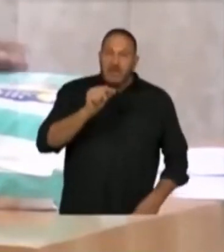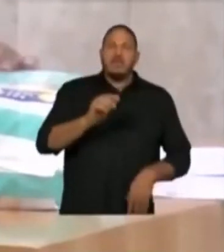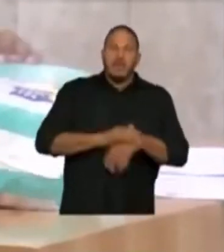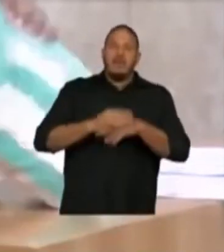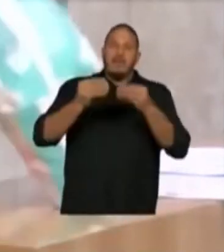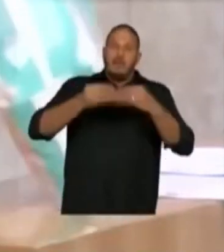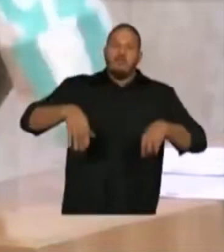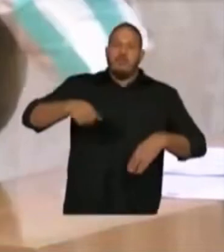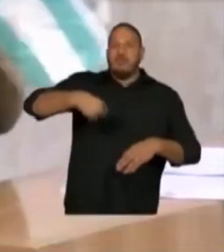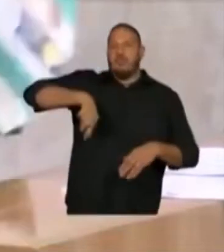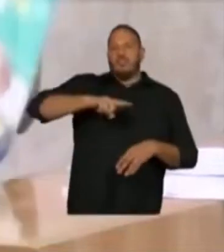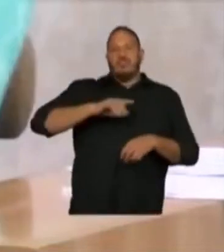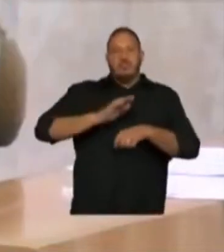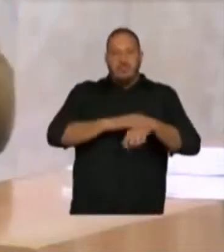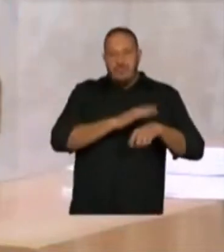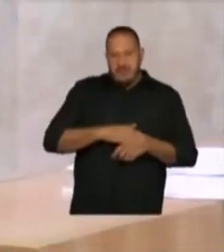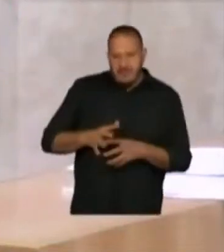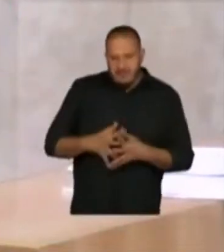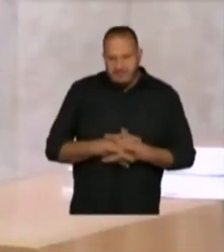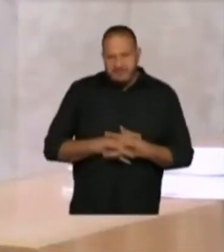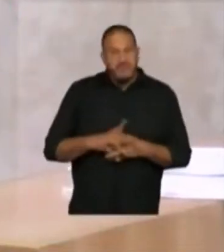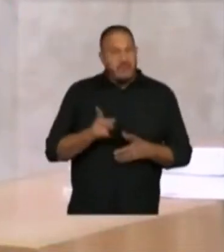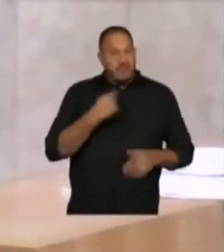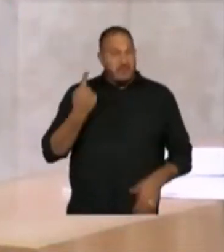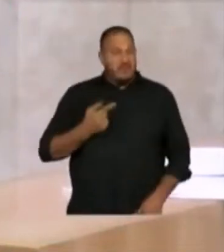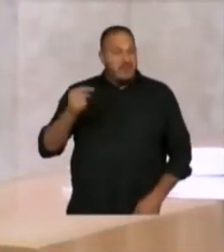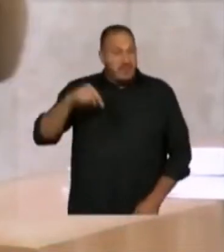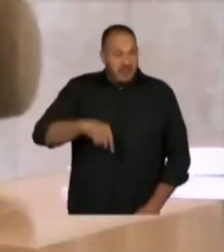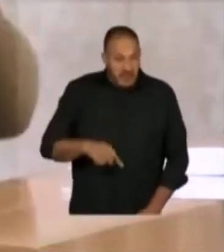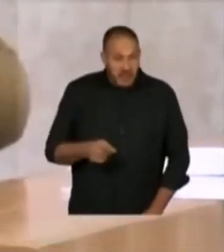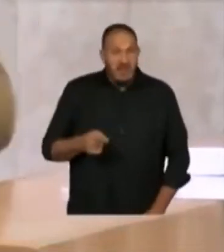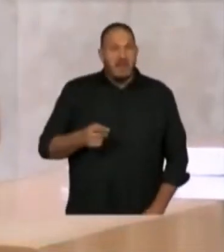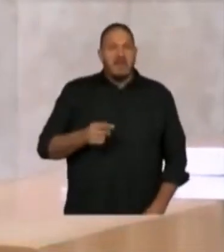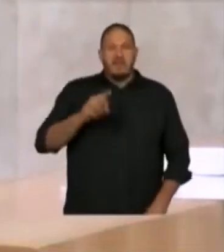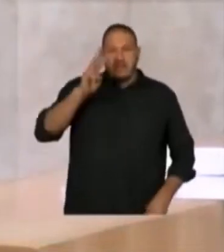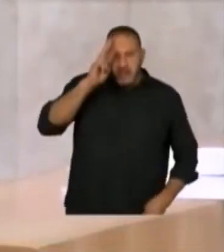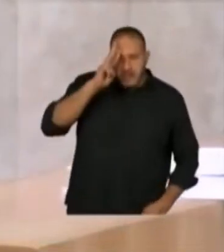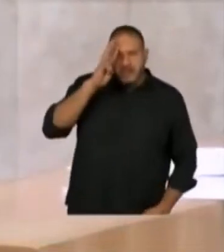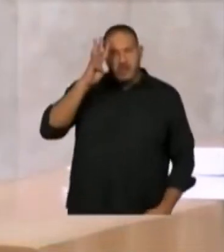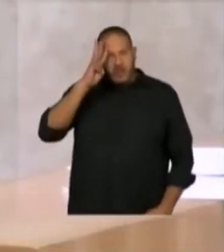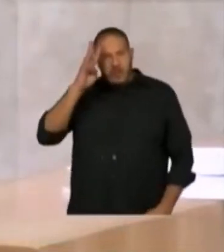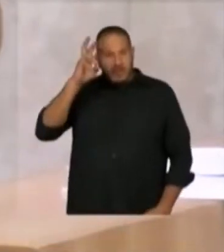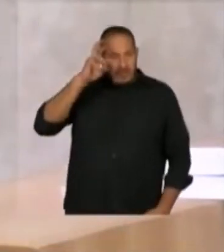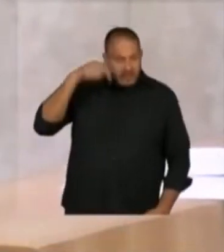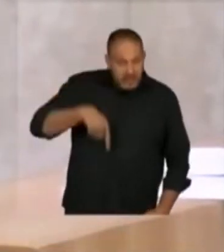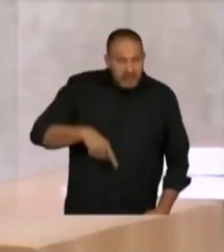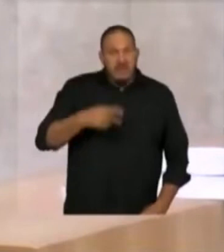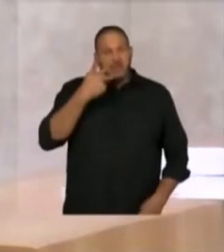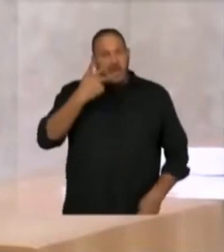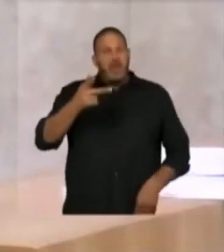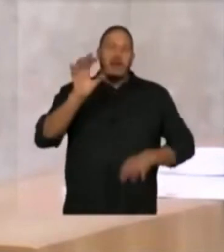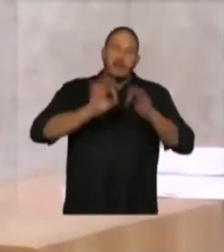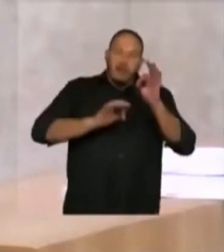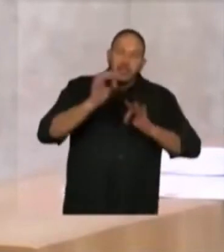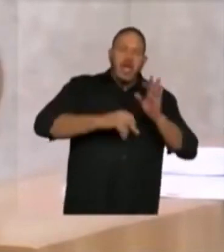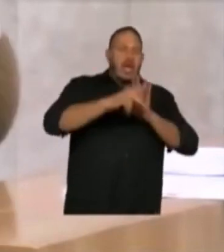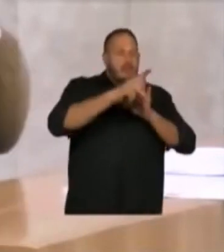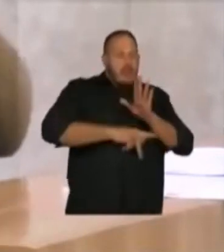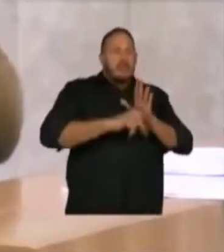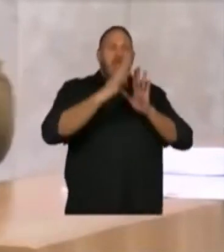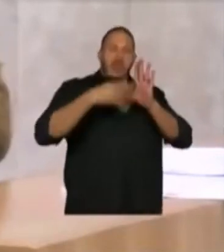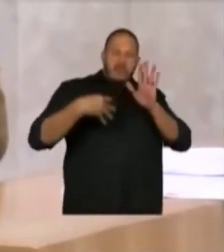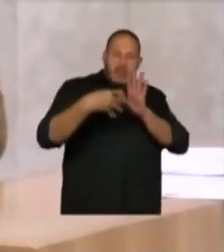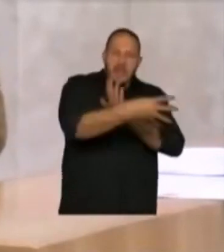o que a gente está fazendo. Porque a gente vem aqui, de terça a quinta, falar sobre projetos, sobre planilhas, sobre números,